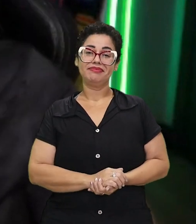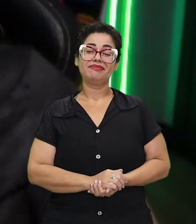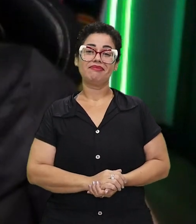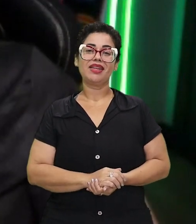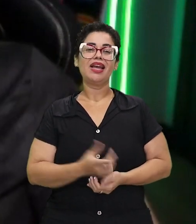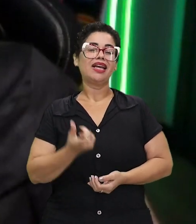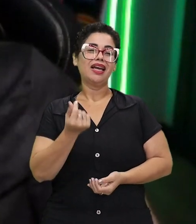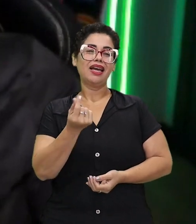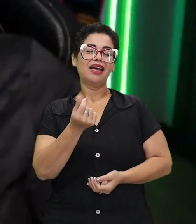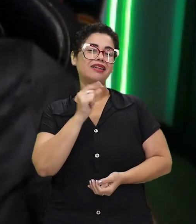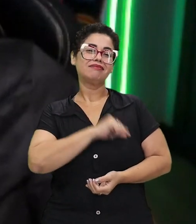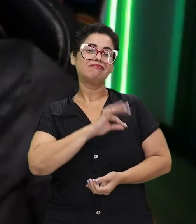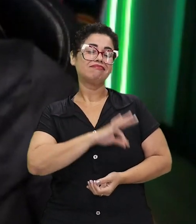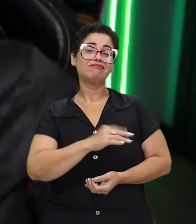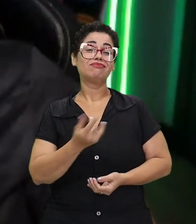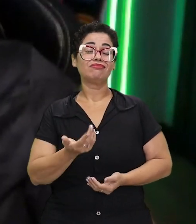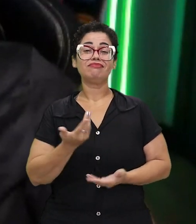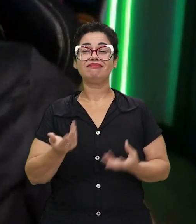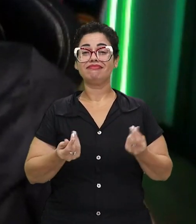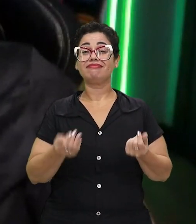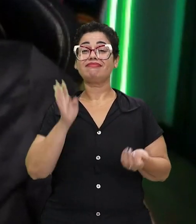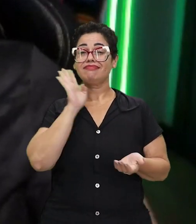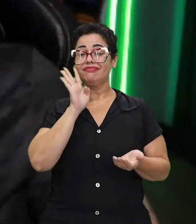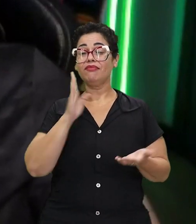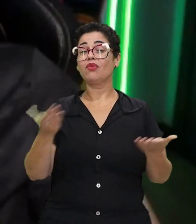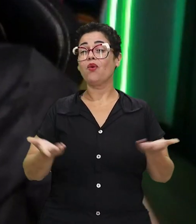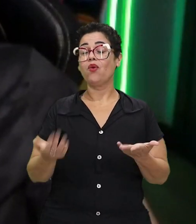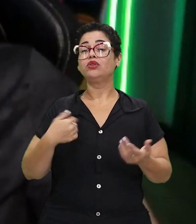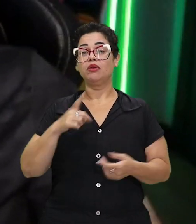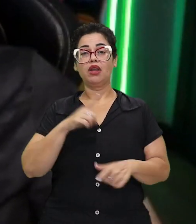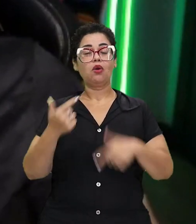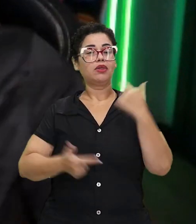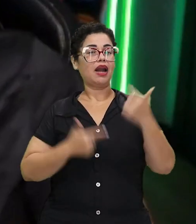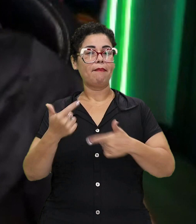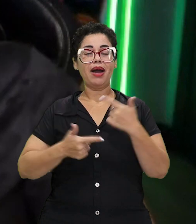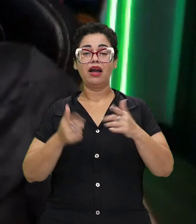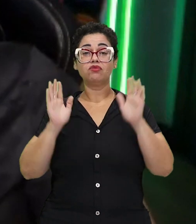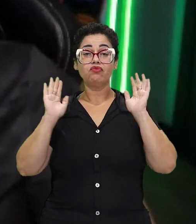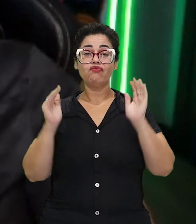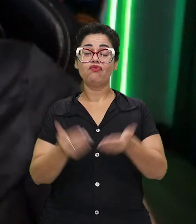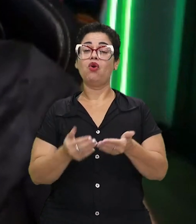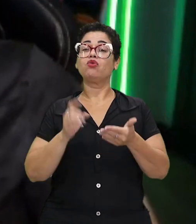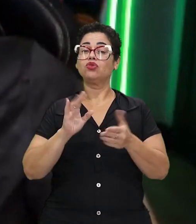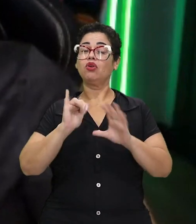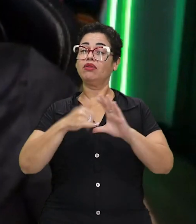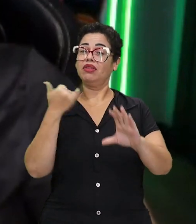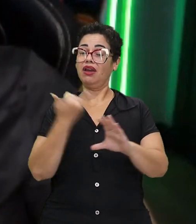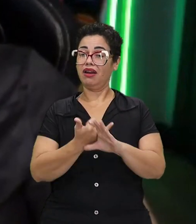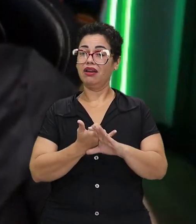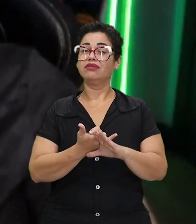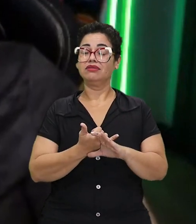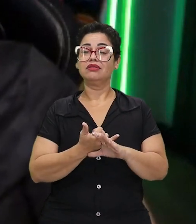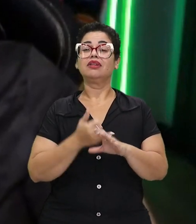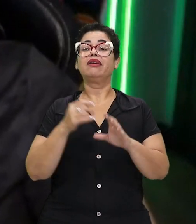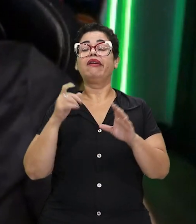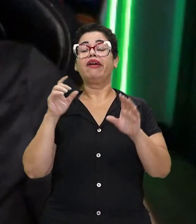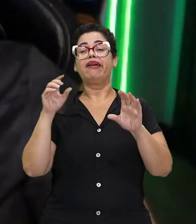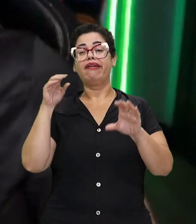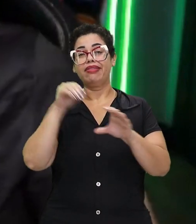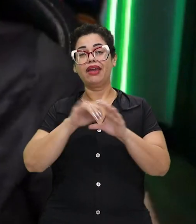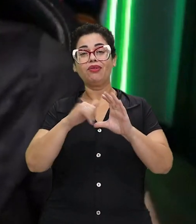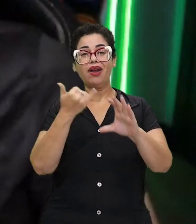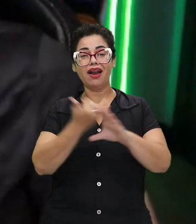importante. E sobre a remuneração, cara, é uma remuneração legal. Hoje, eu vivo total e exclusivamente dos